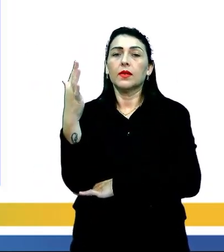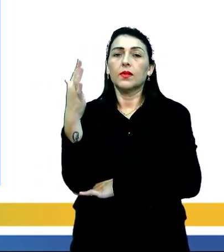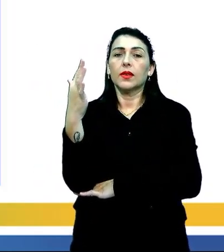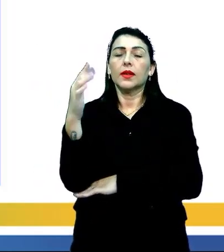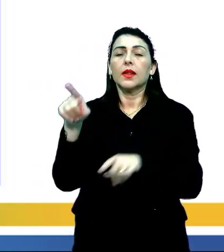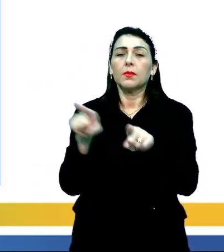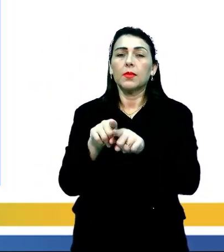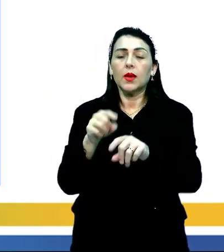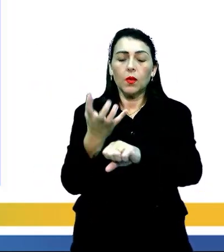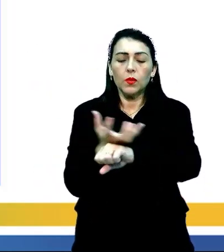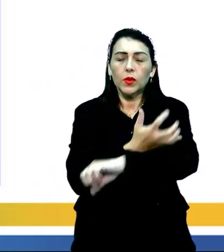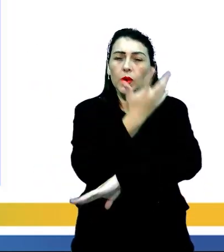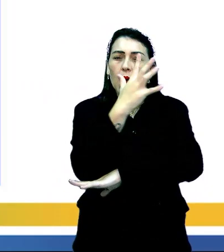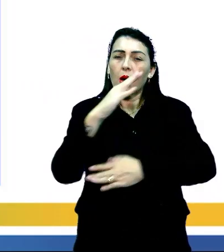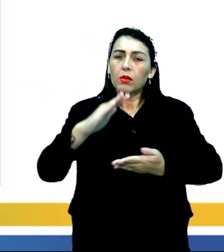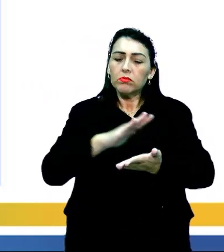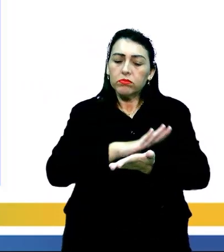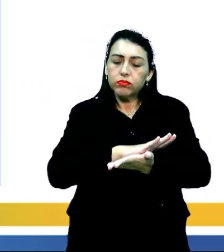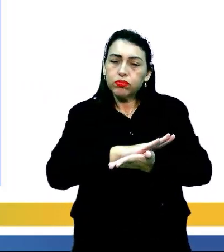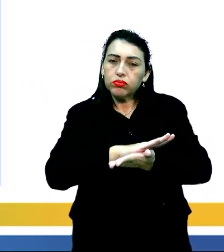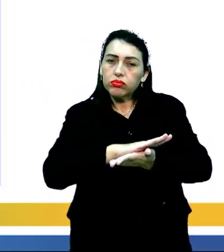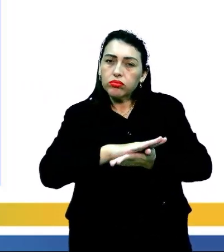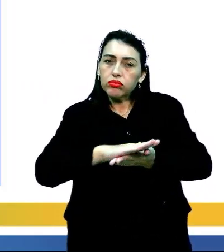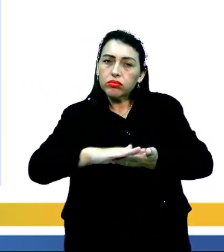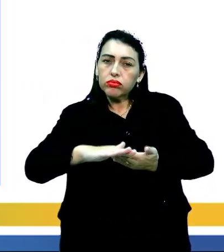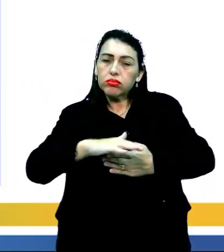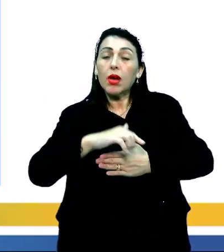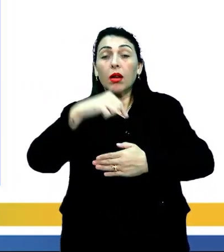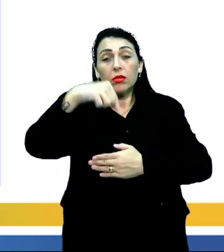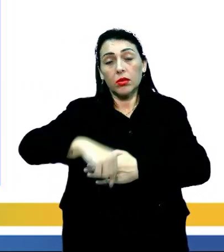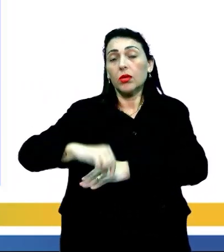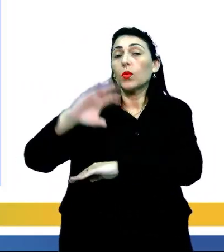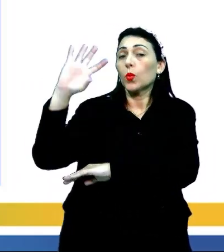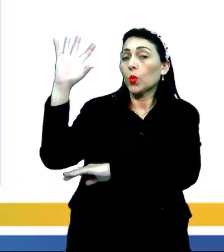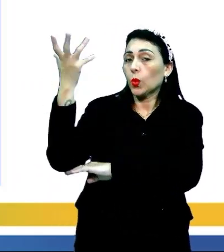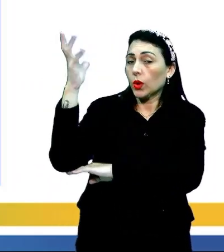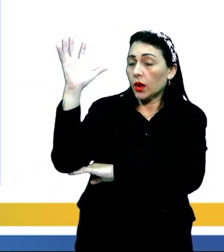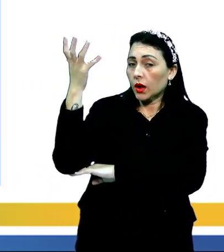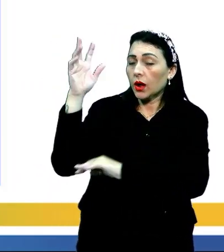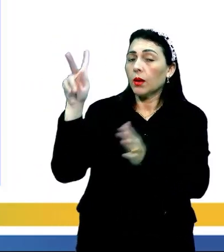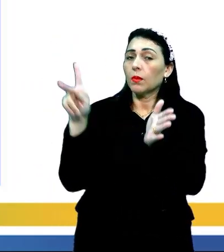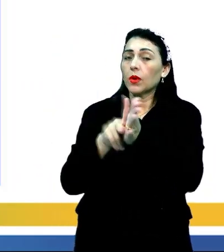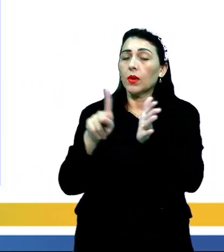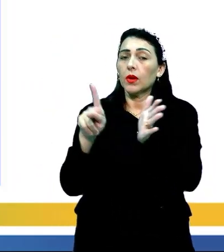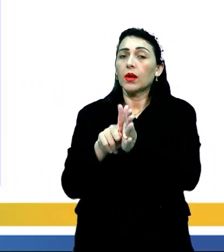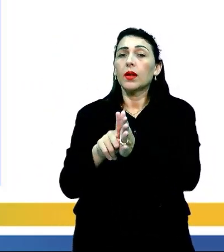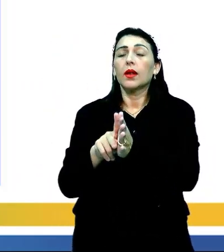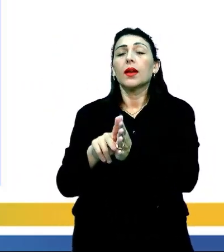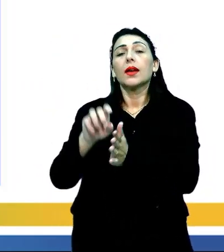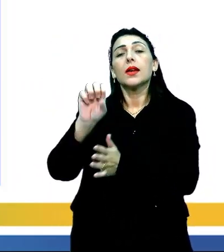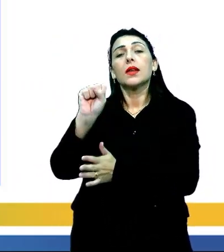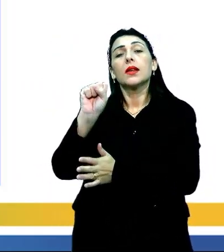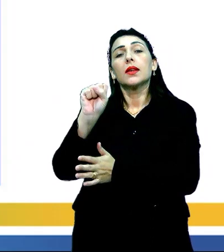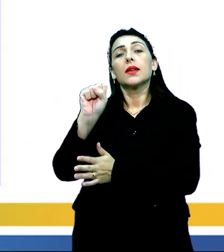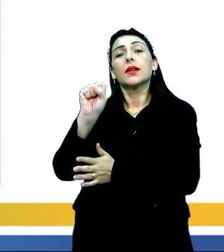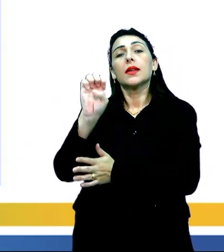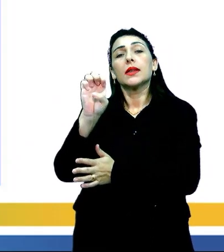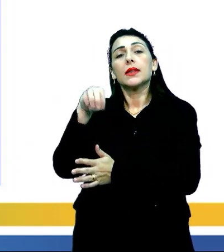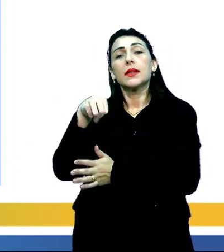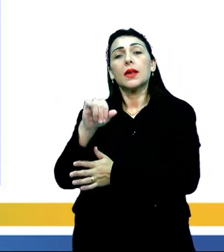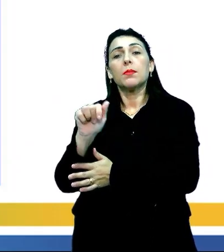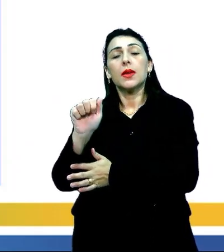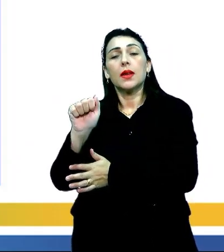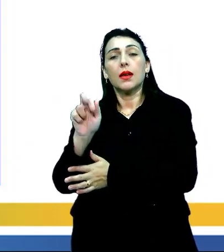e uma vegetação rasteira. Aqui, o clima predominante nesse domínio é o clima semiárido. Só